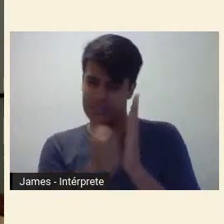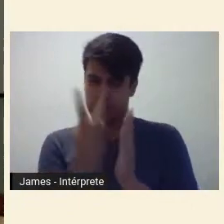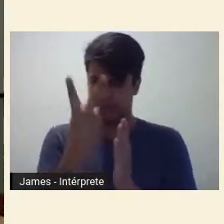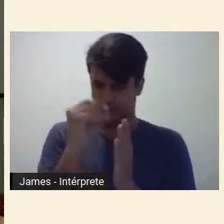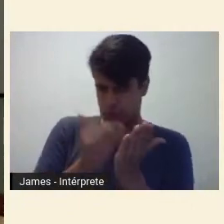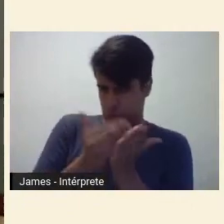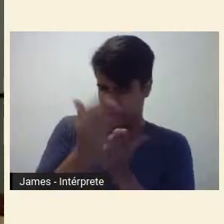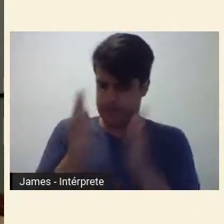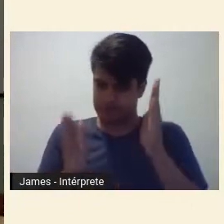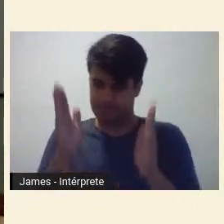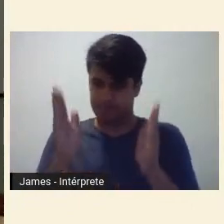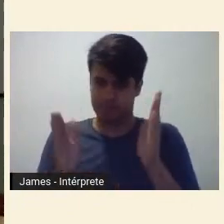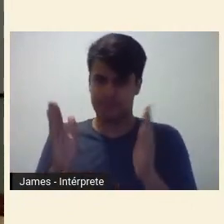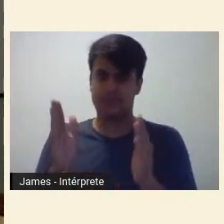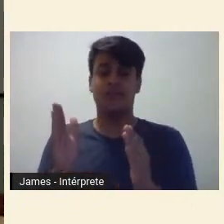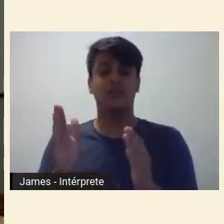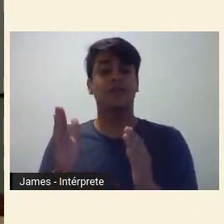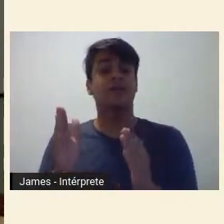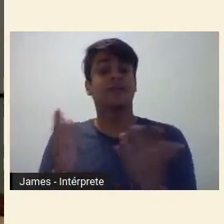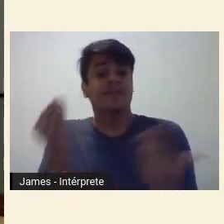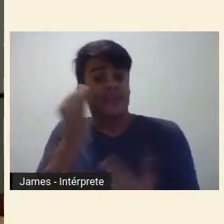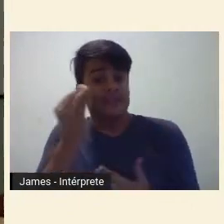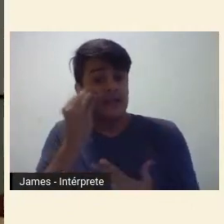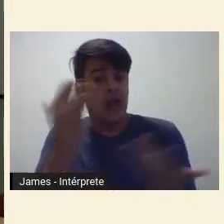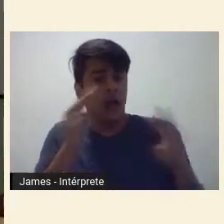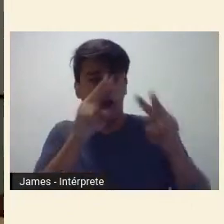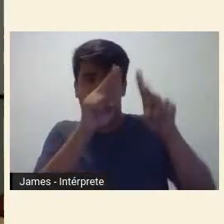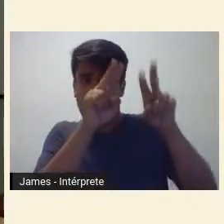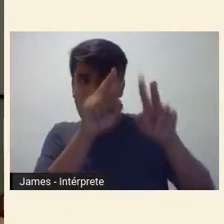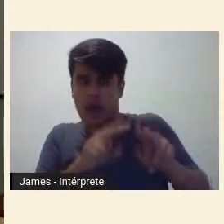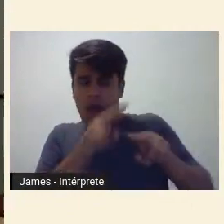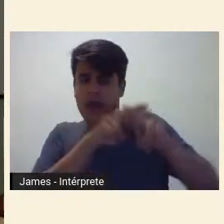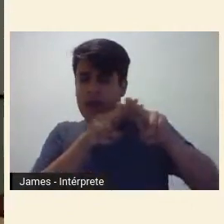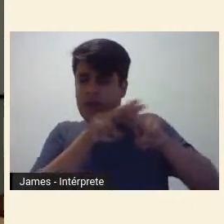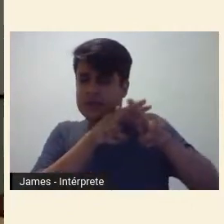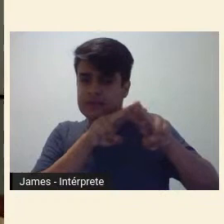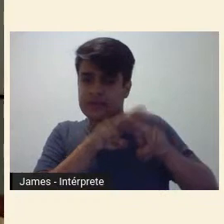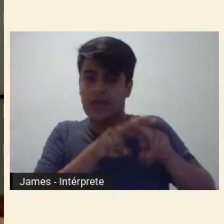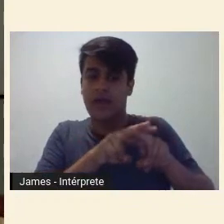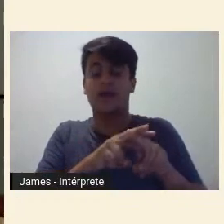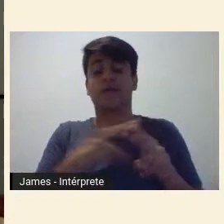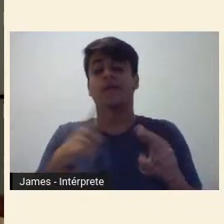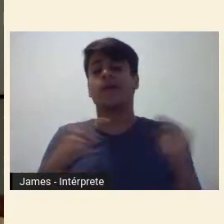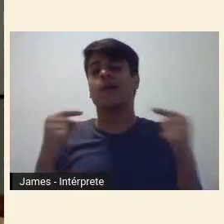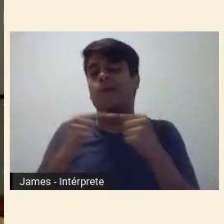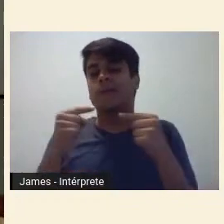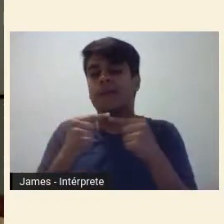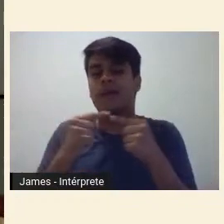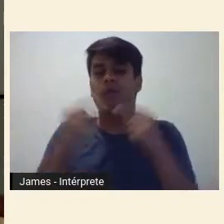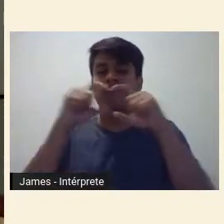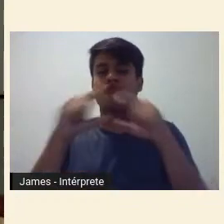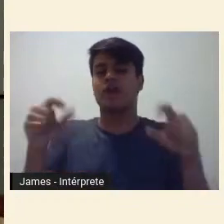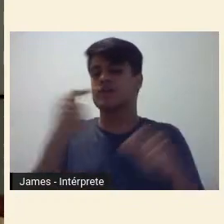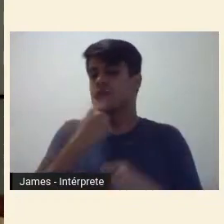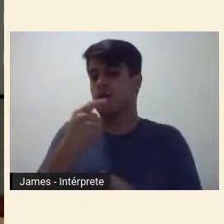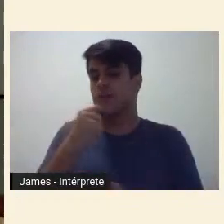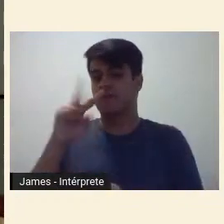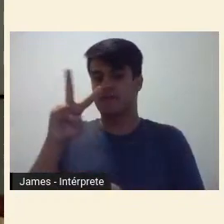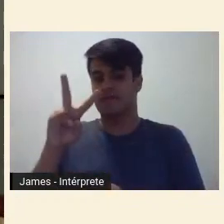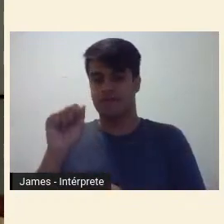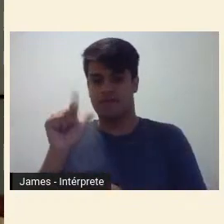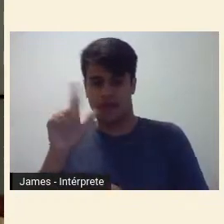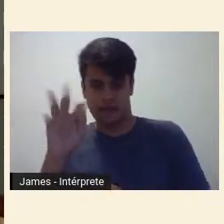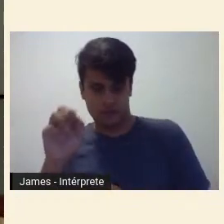leitura que o escove a contrapelo para ficarmos na famosa frase de Walter Benjamin em Sobre o Conceito de História.